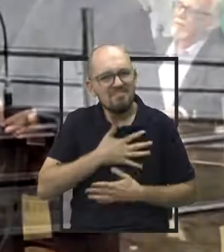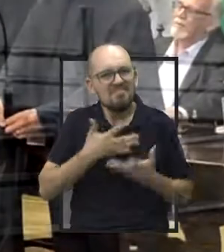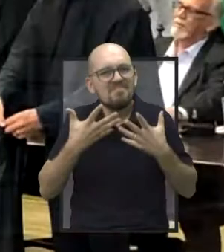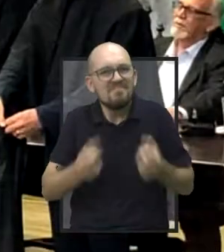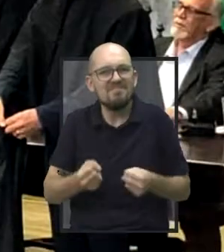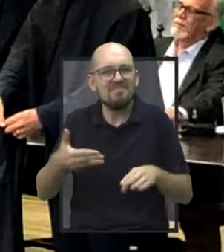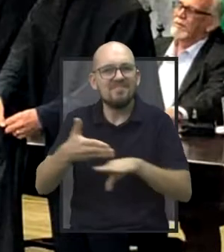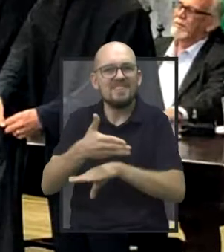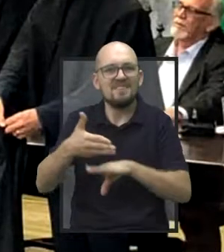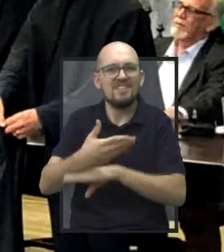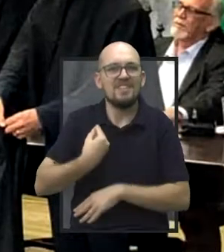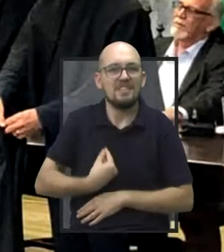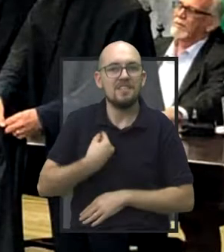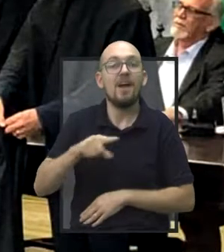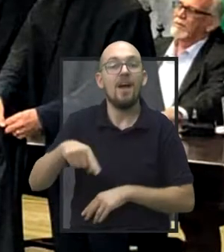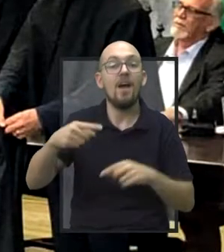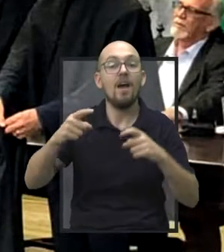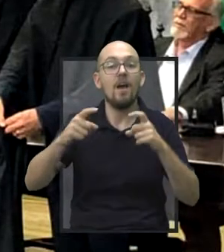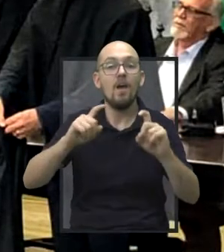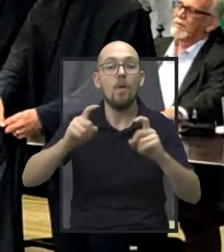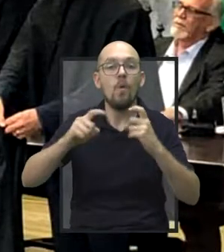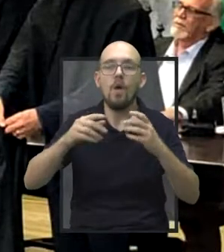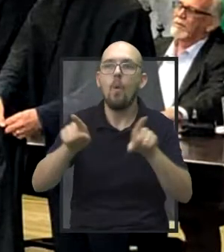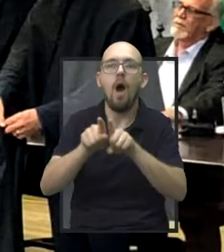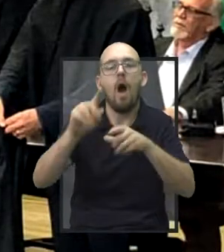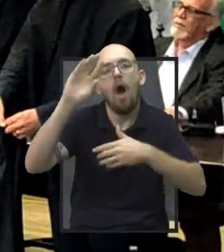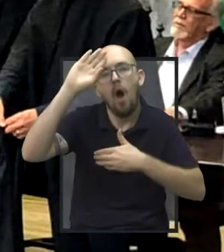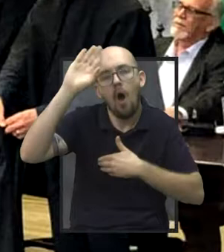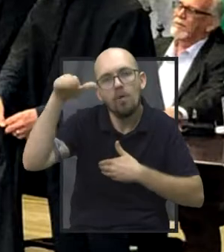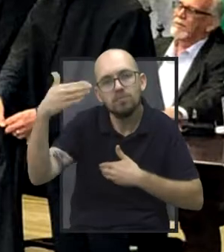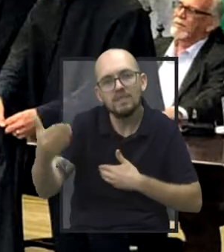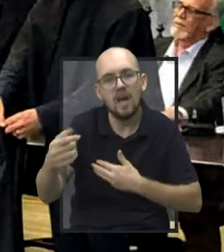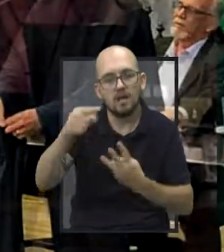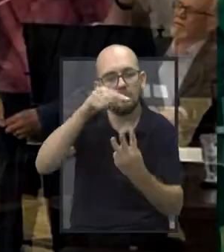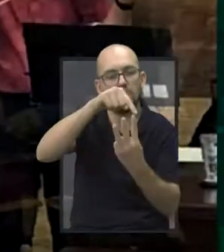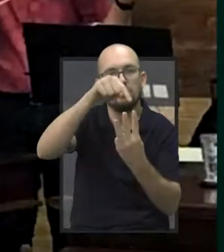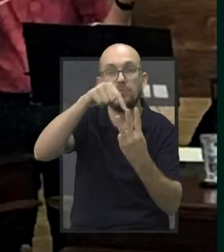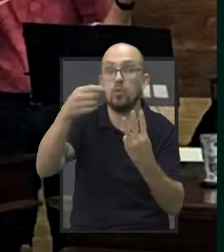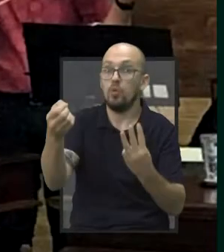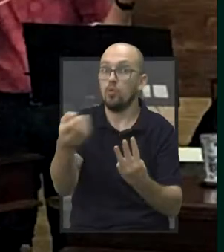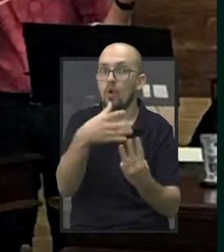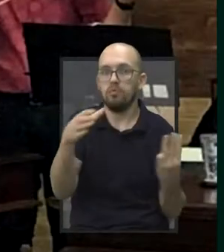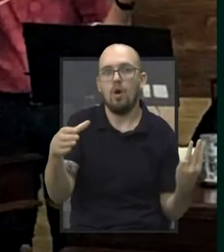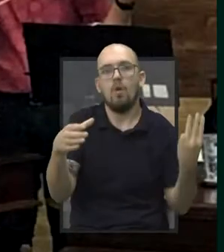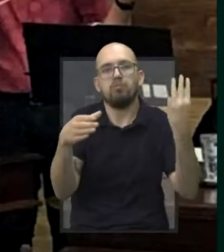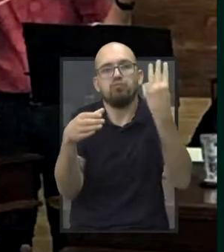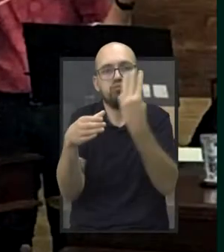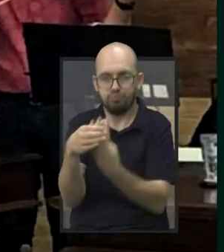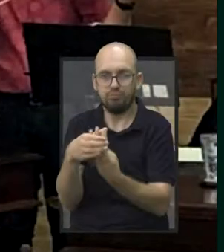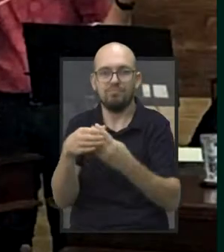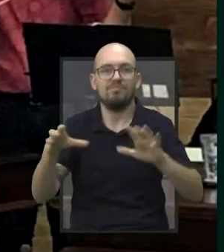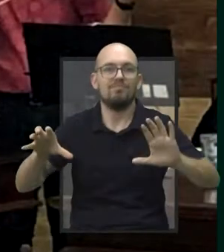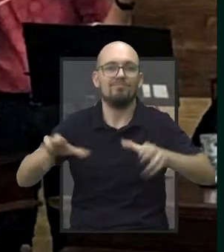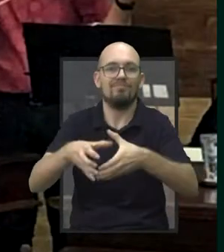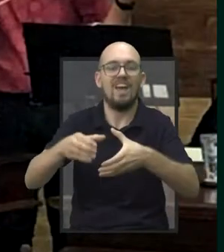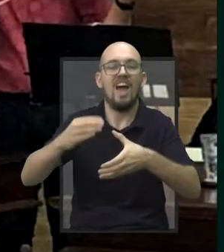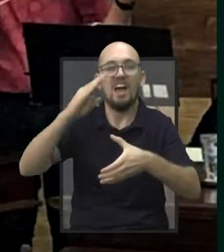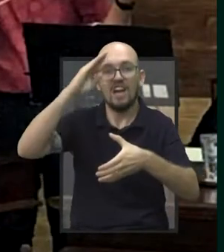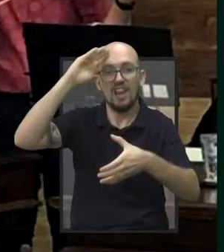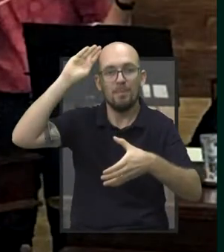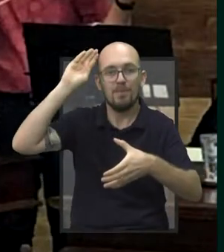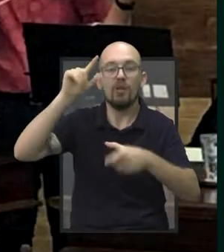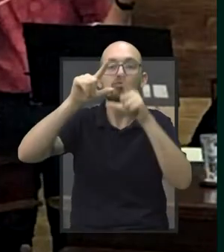participar dessa solenidade, dessa homenagem aos três mais novos membros da Academia Jaoense de Letras,